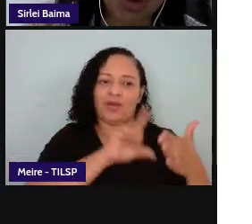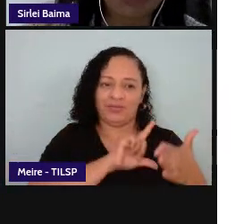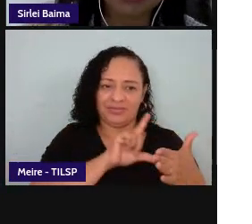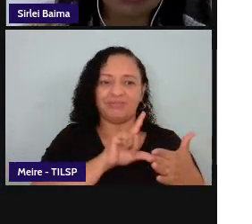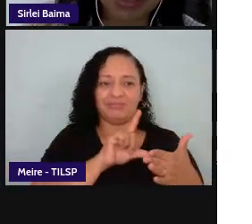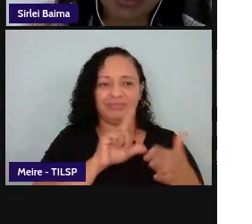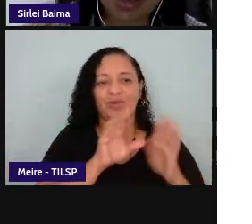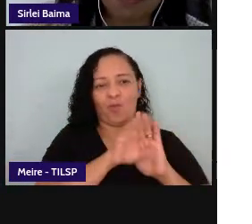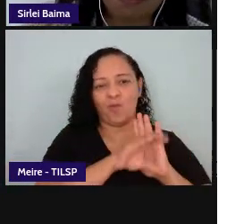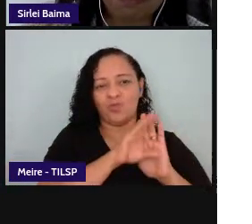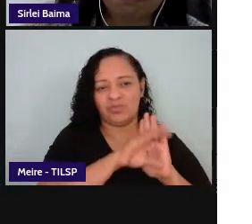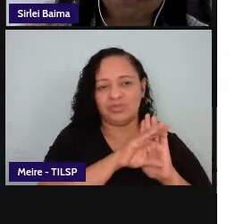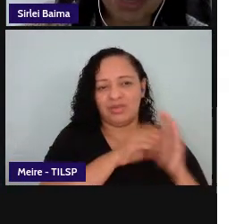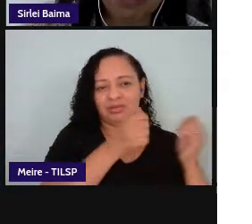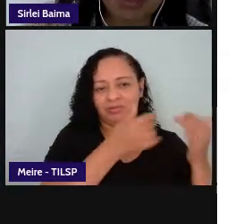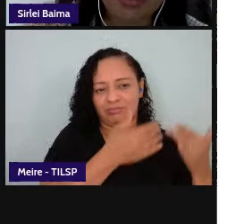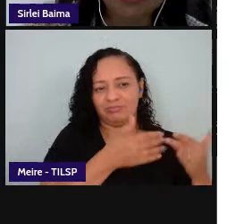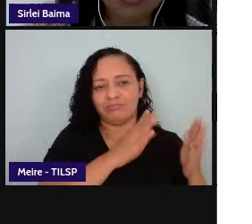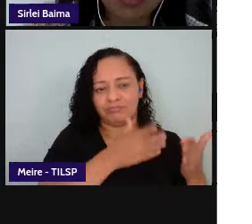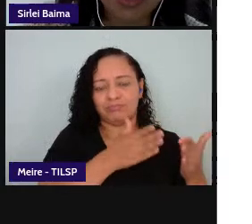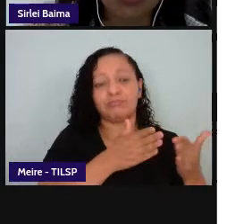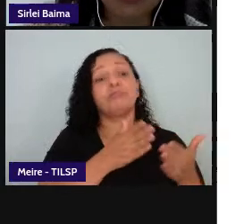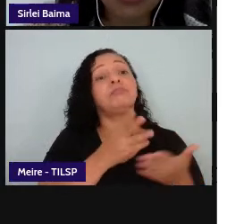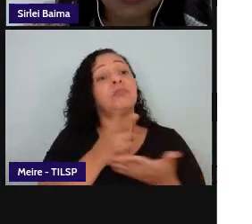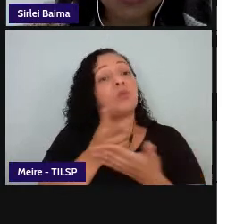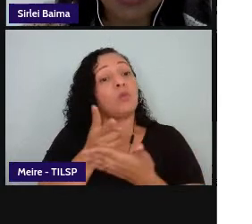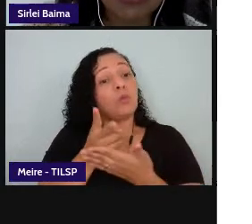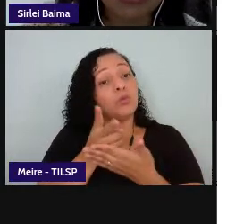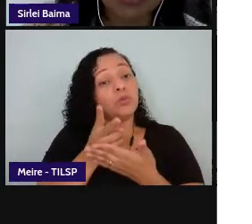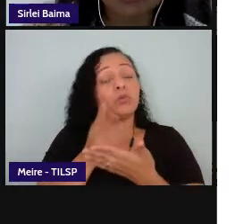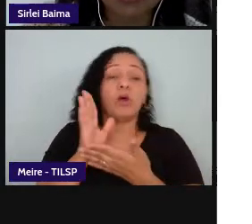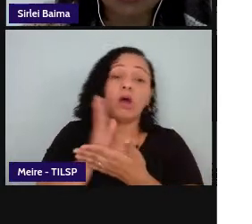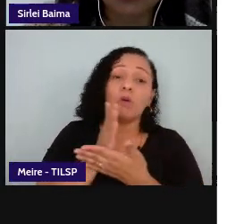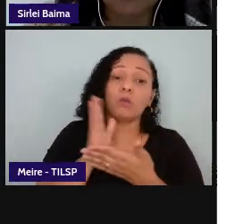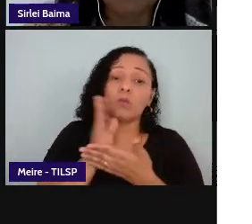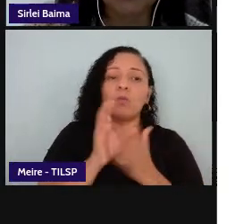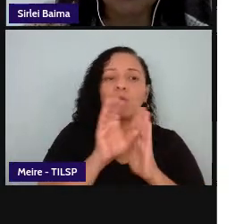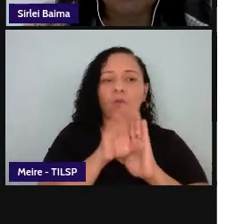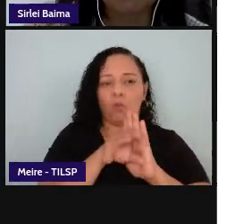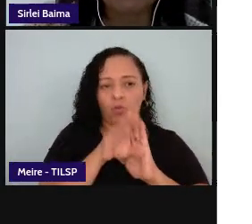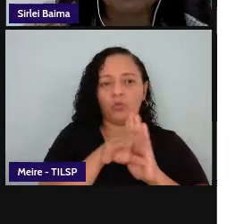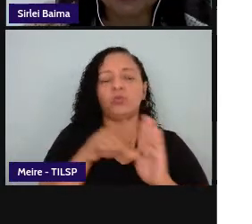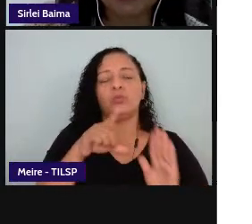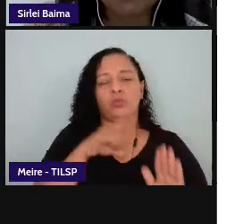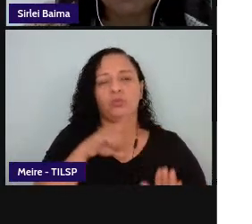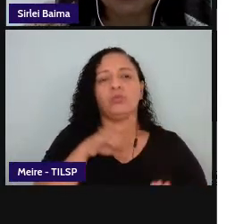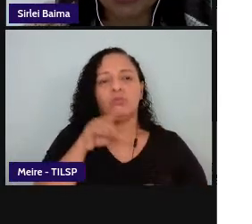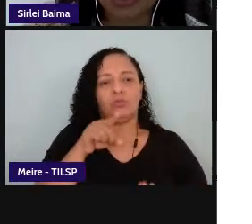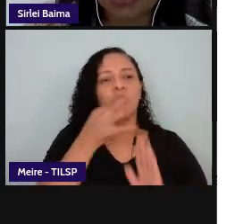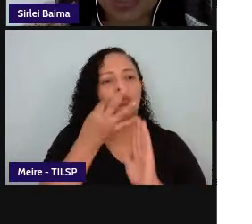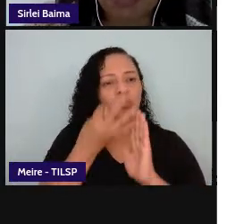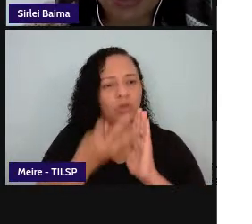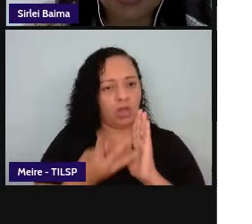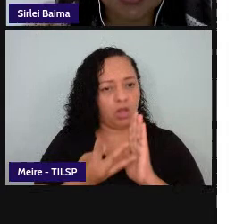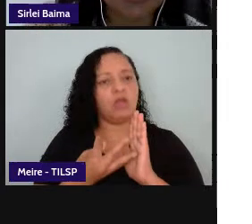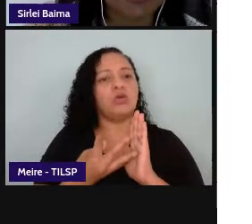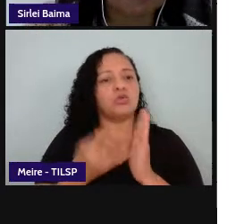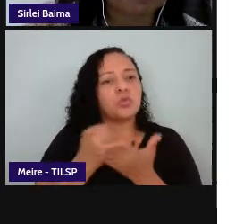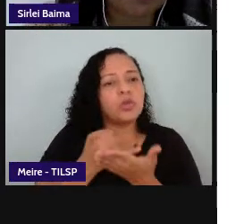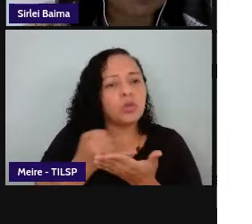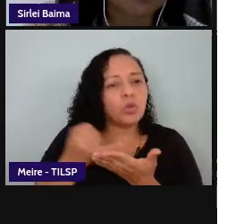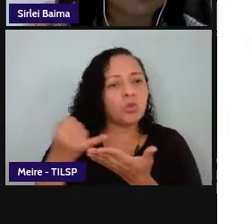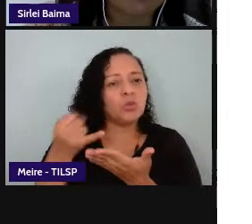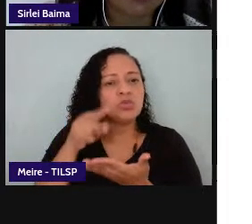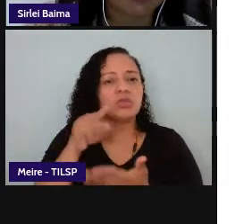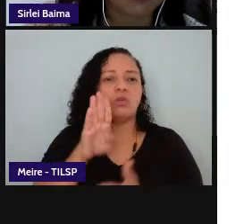conceitual e também permanecem ali alguns conceitos são trazidos no próprio textos introdutórios da BNCC